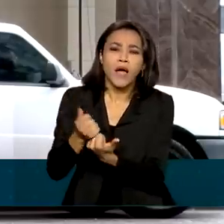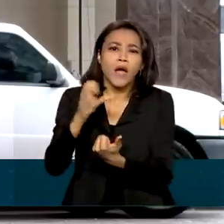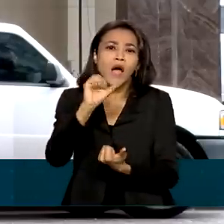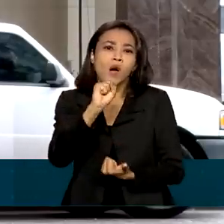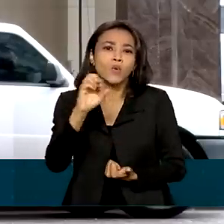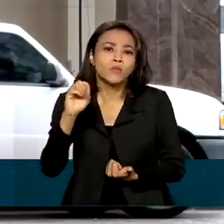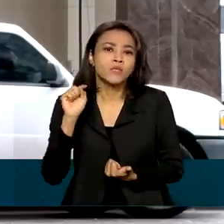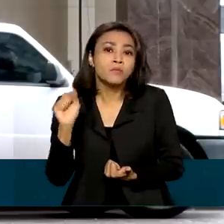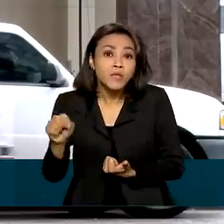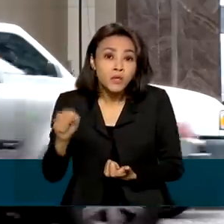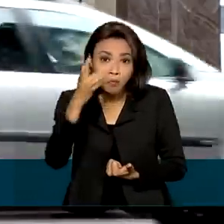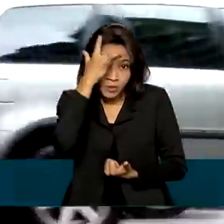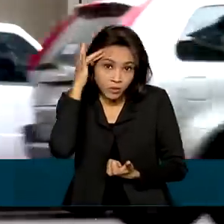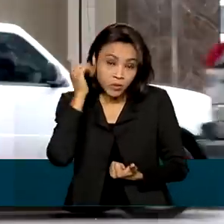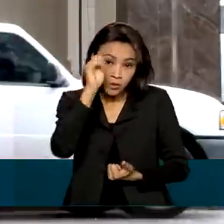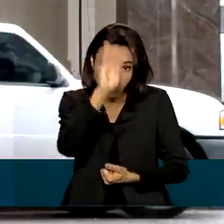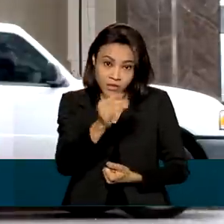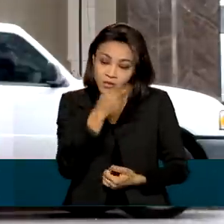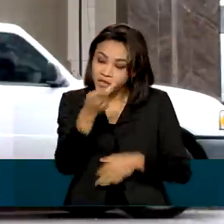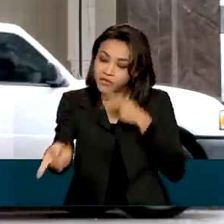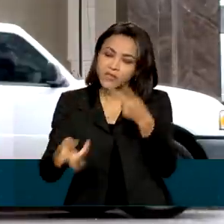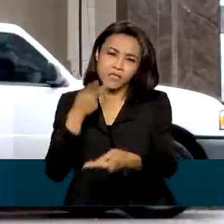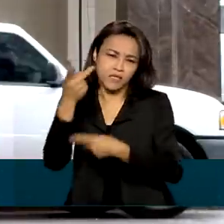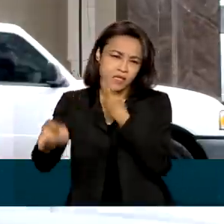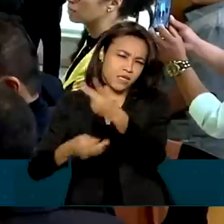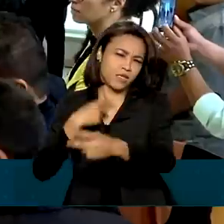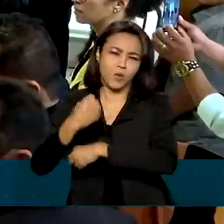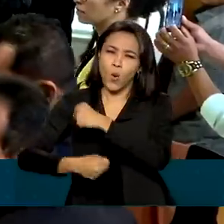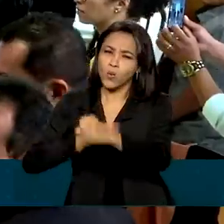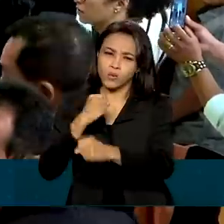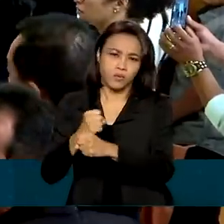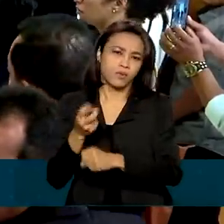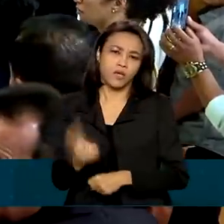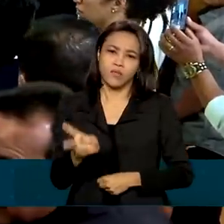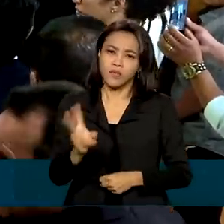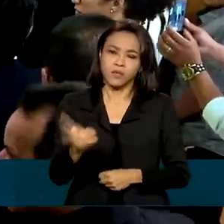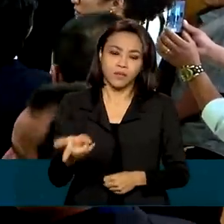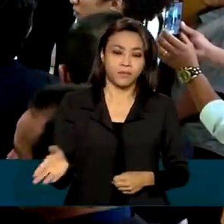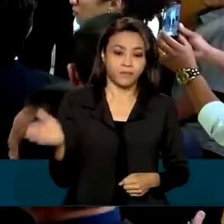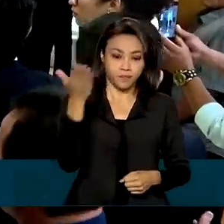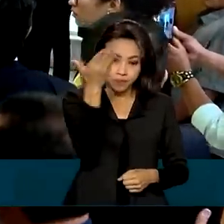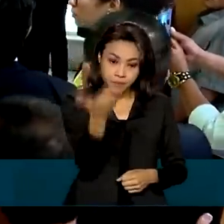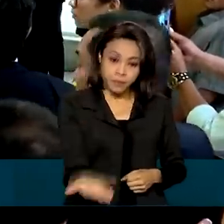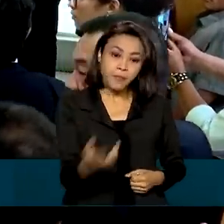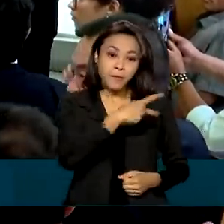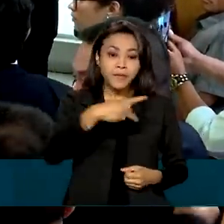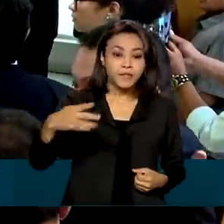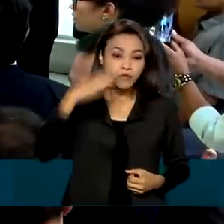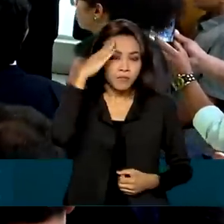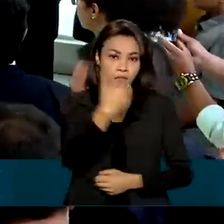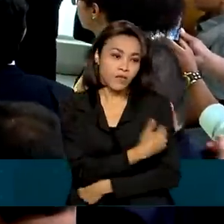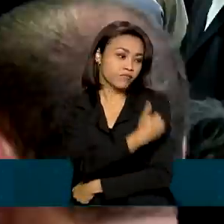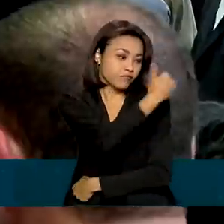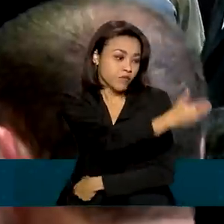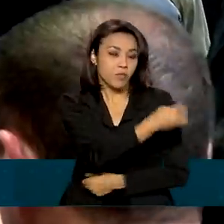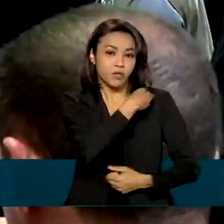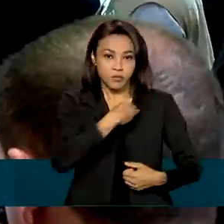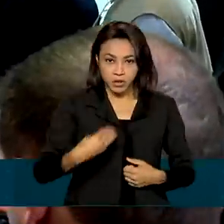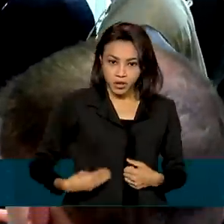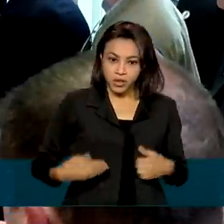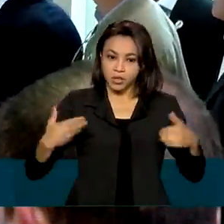brasileiros que visitam a região todos os anos. O presidente Jair Bolsonaro, acompanhado de ministros,